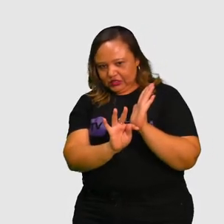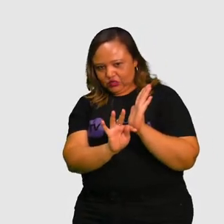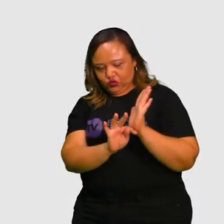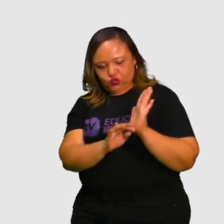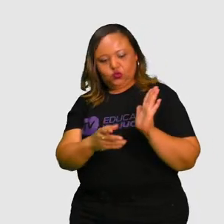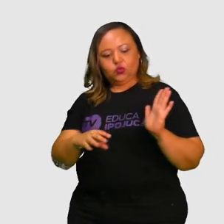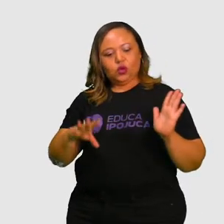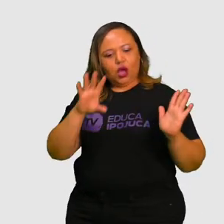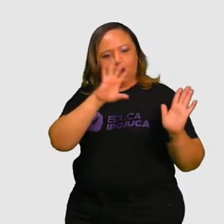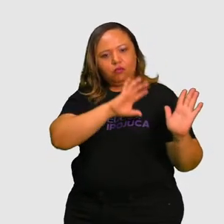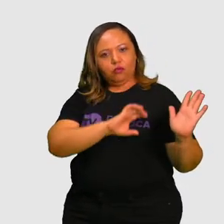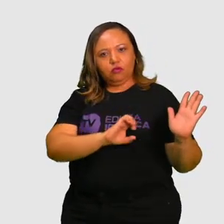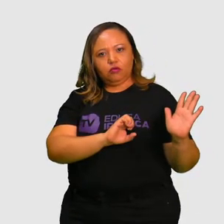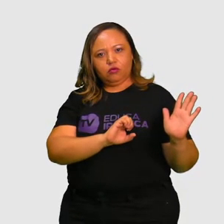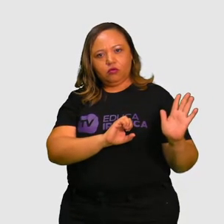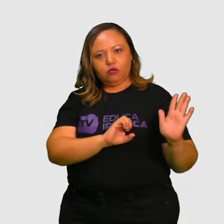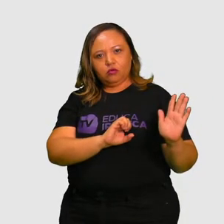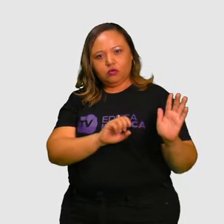Por quê?